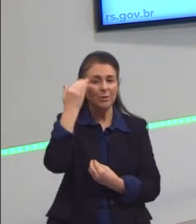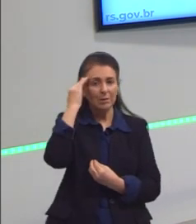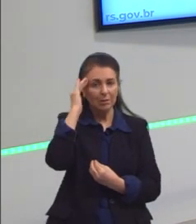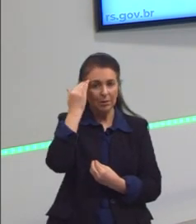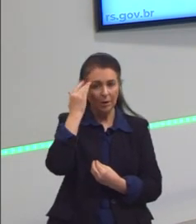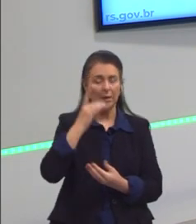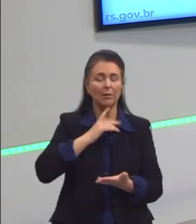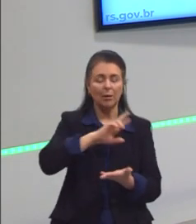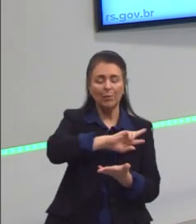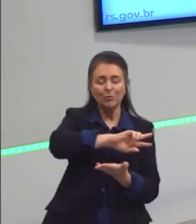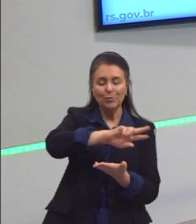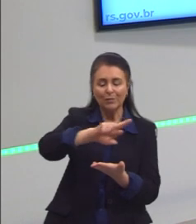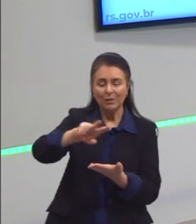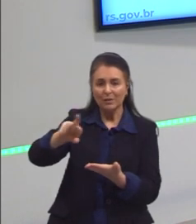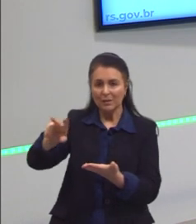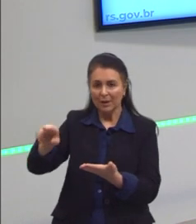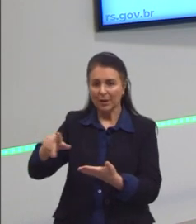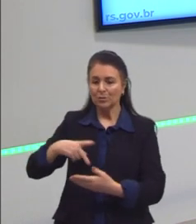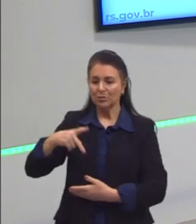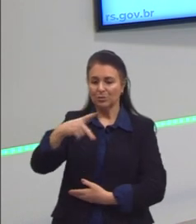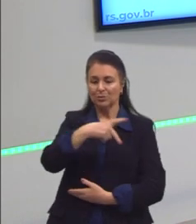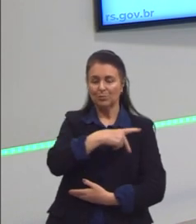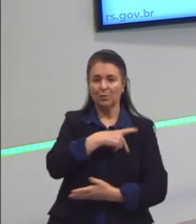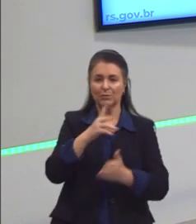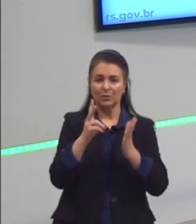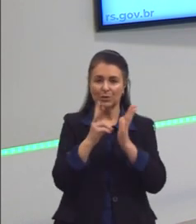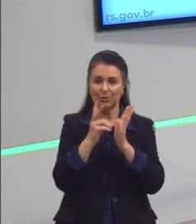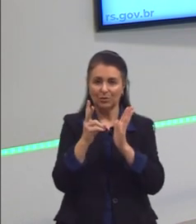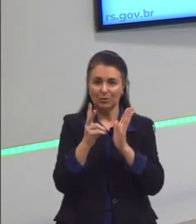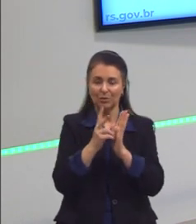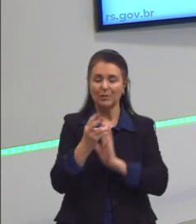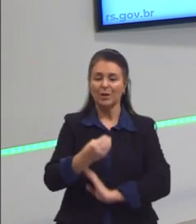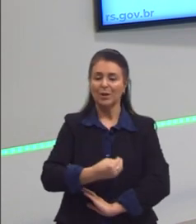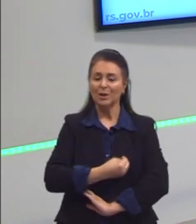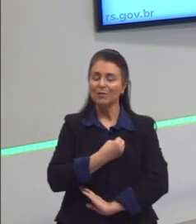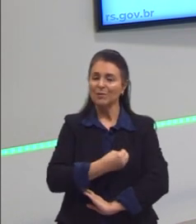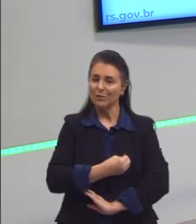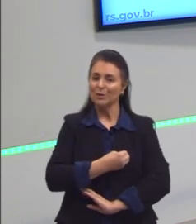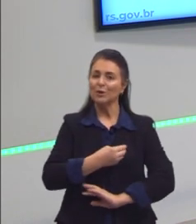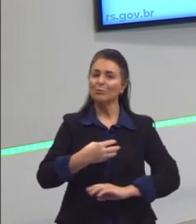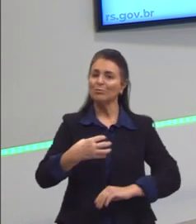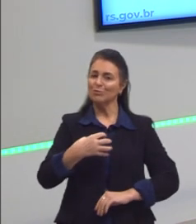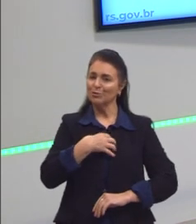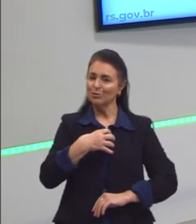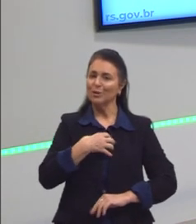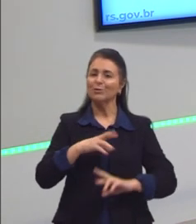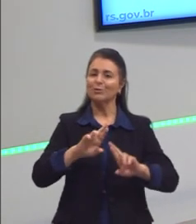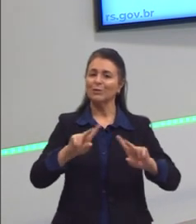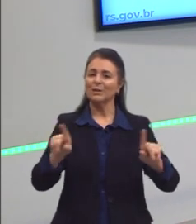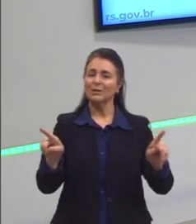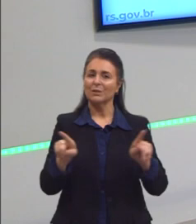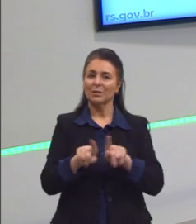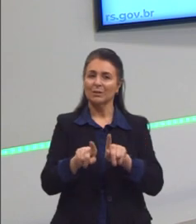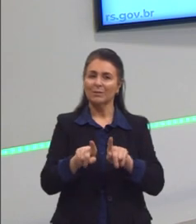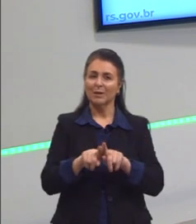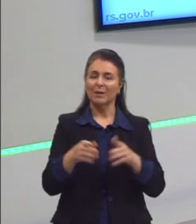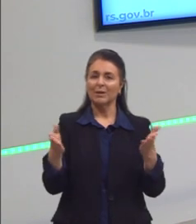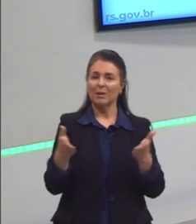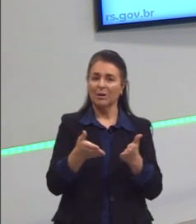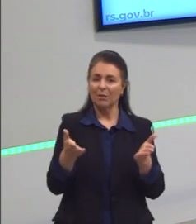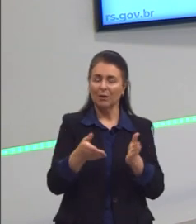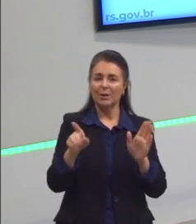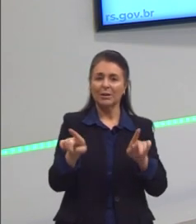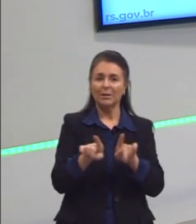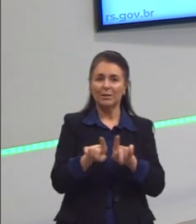uma diversidade muito grande de povos indígenas que viviam de formas muito diferentes. E a gente vai marcar